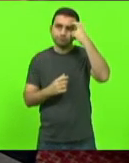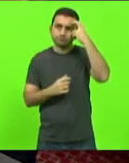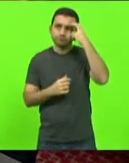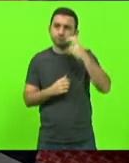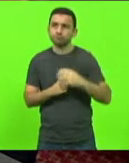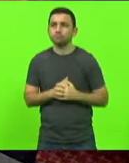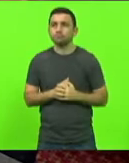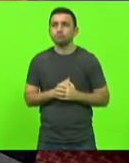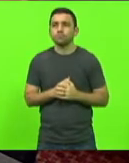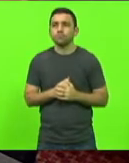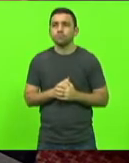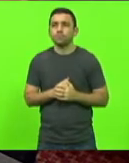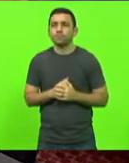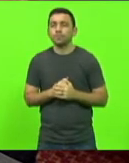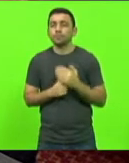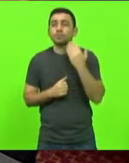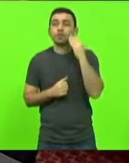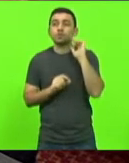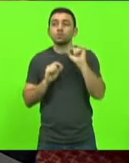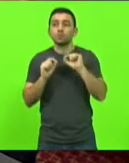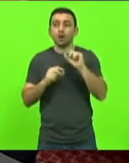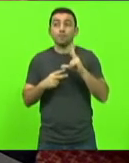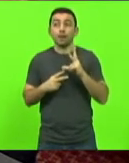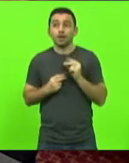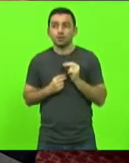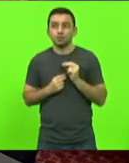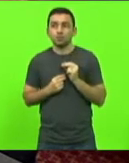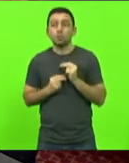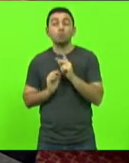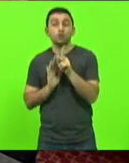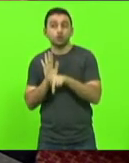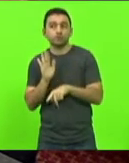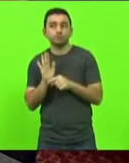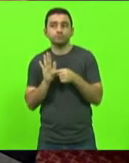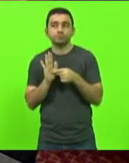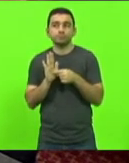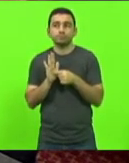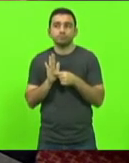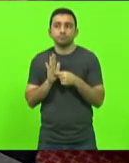Entende-se que, no mérito, o projeto que cria